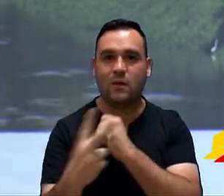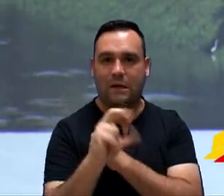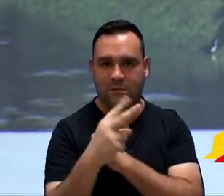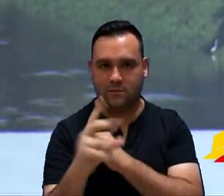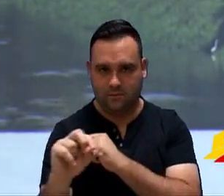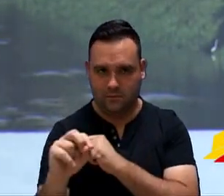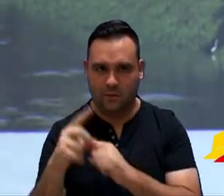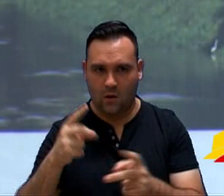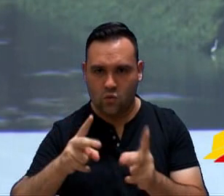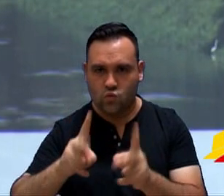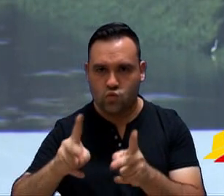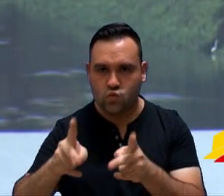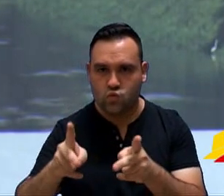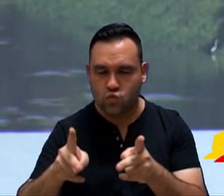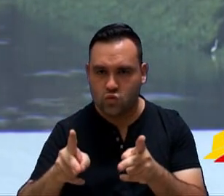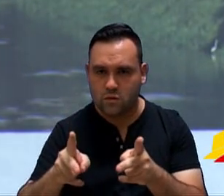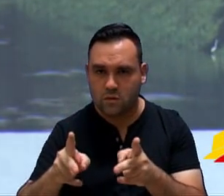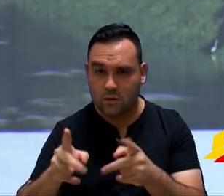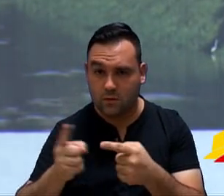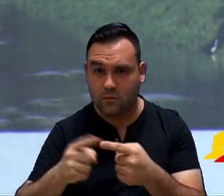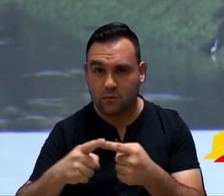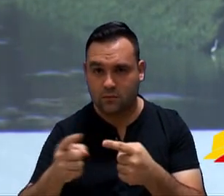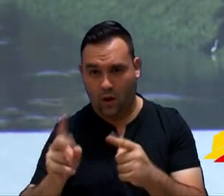ela vai continuar vigente?